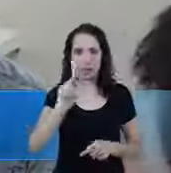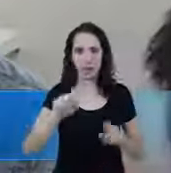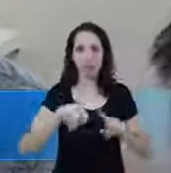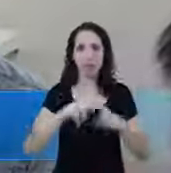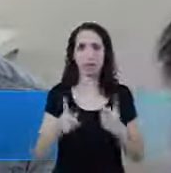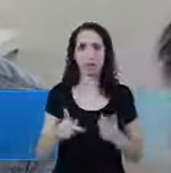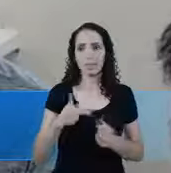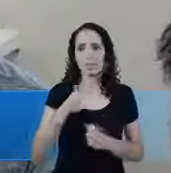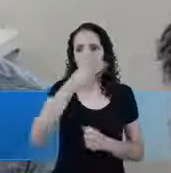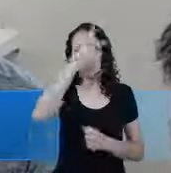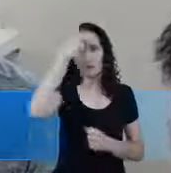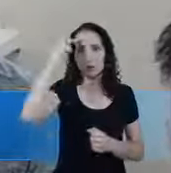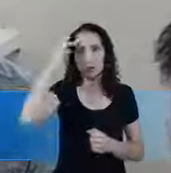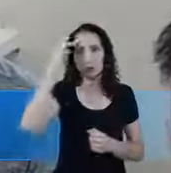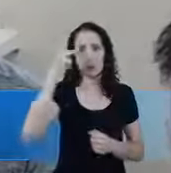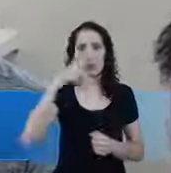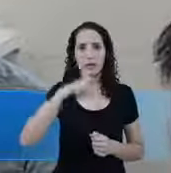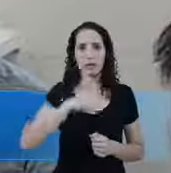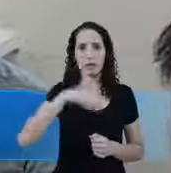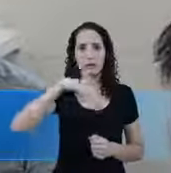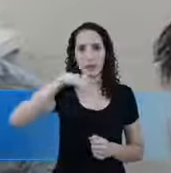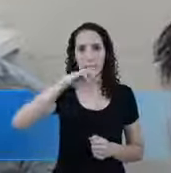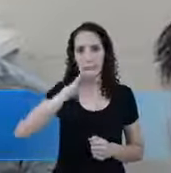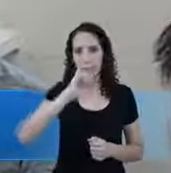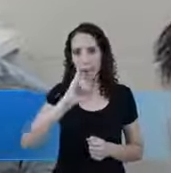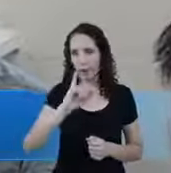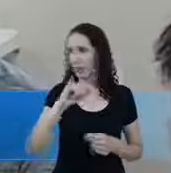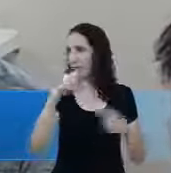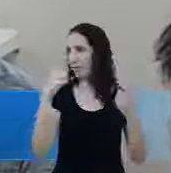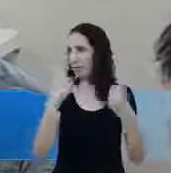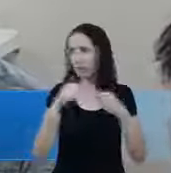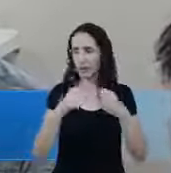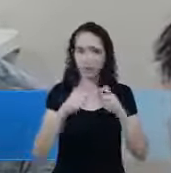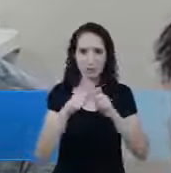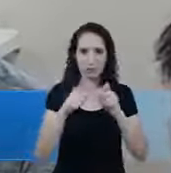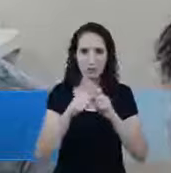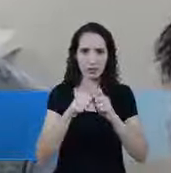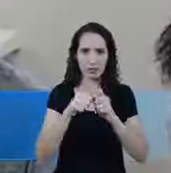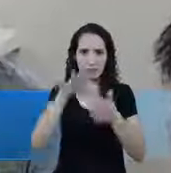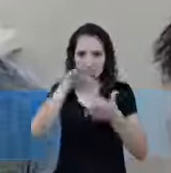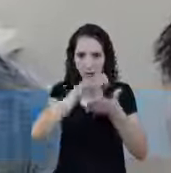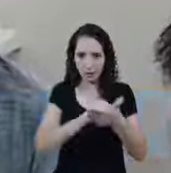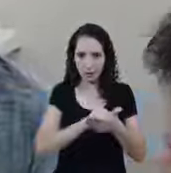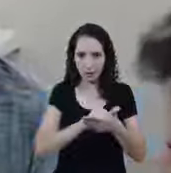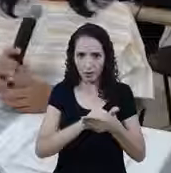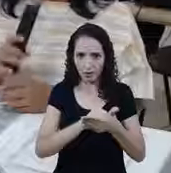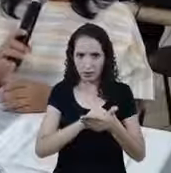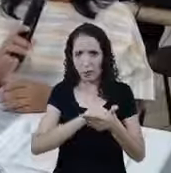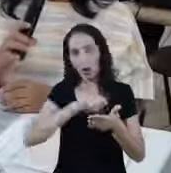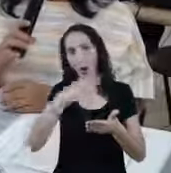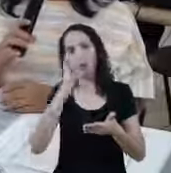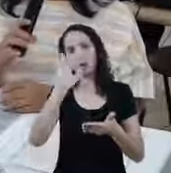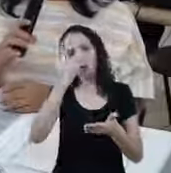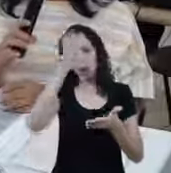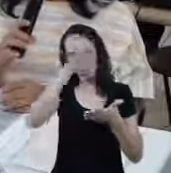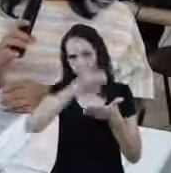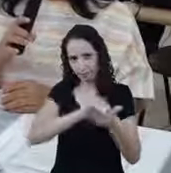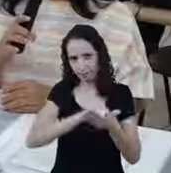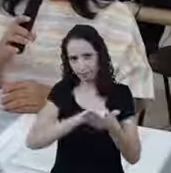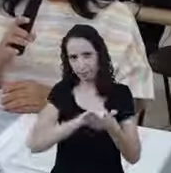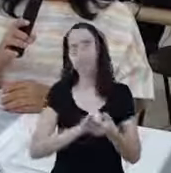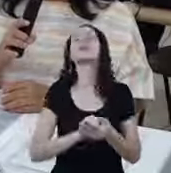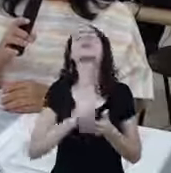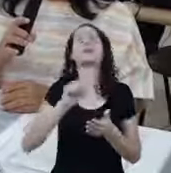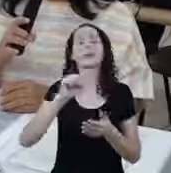precisa fazer o cadastro Ou pagar o MEI Já está cadastrado Não Você